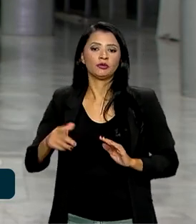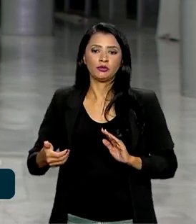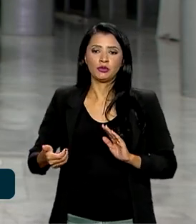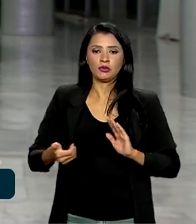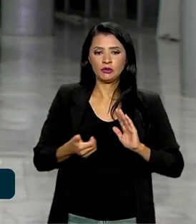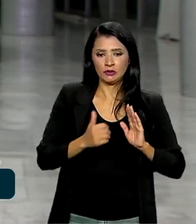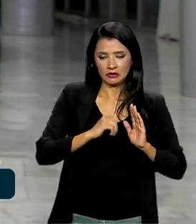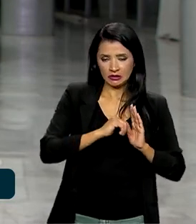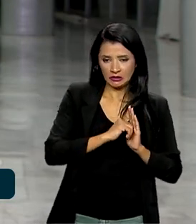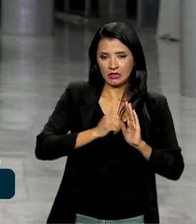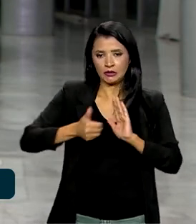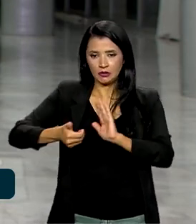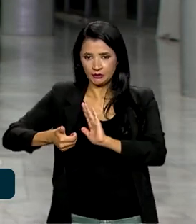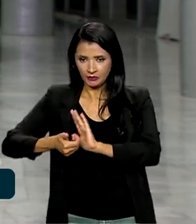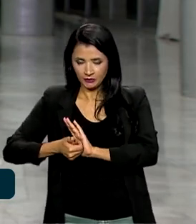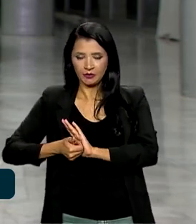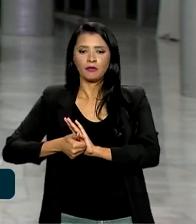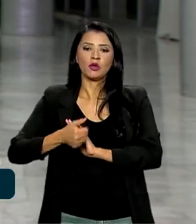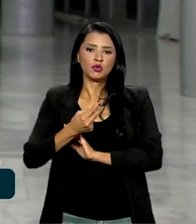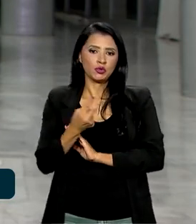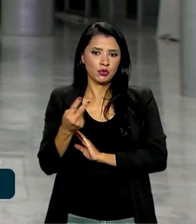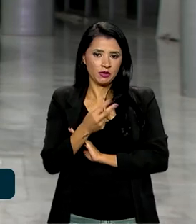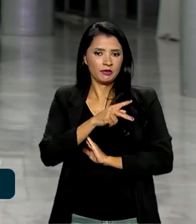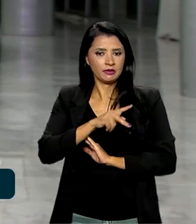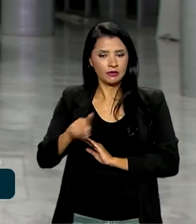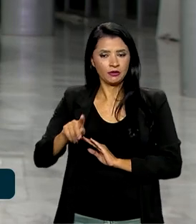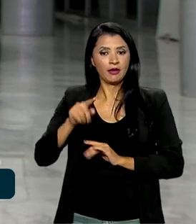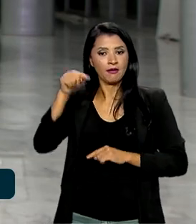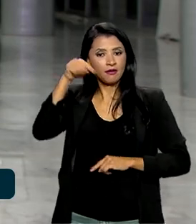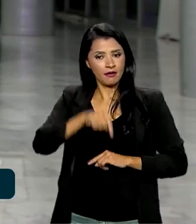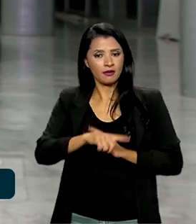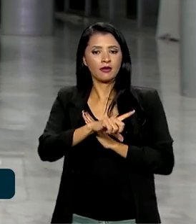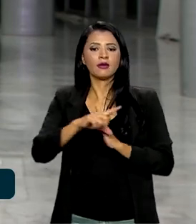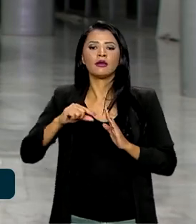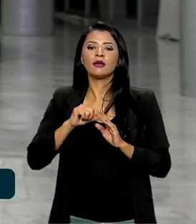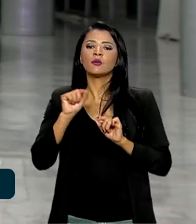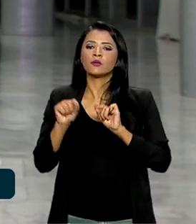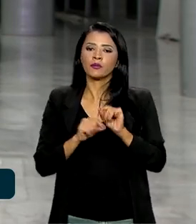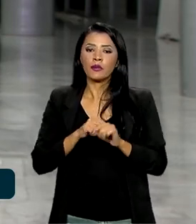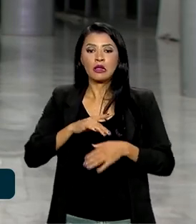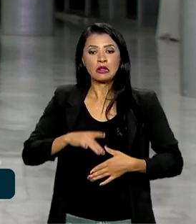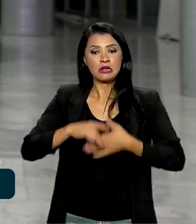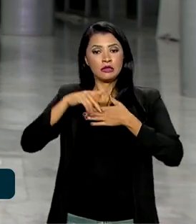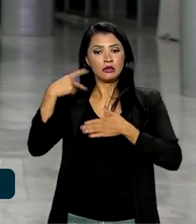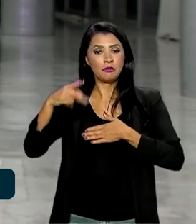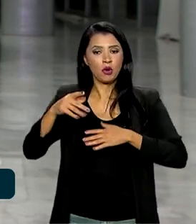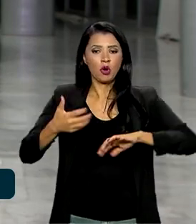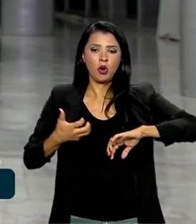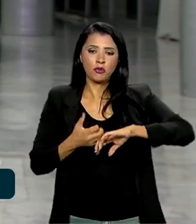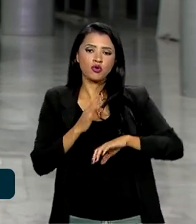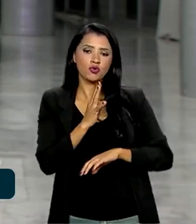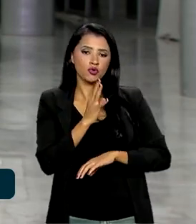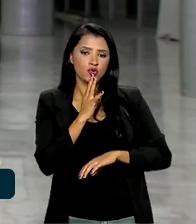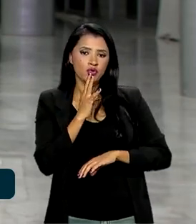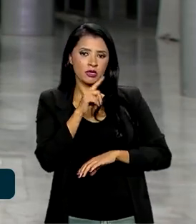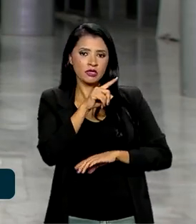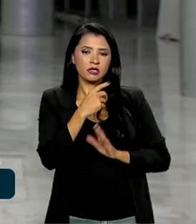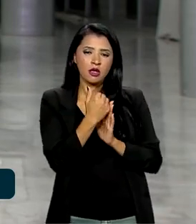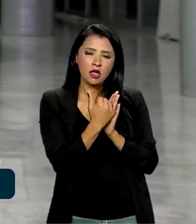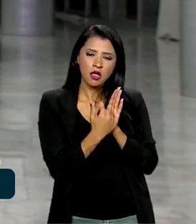Câmara dos Deputados, Arthur Lira. Já aqui no Palácio do Planalto, líderes do Congresso também conheceram o desenho